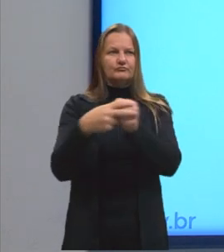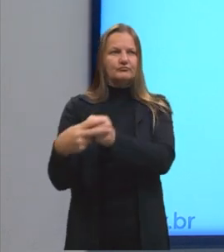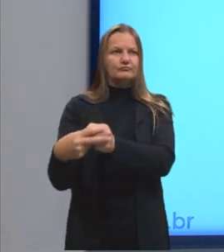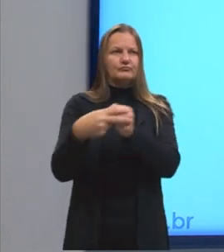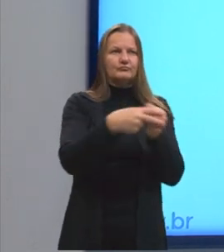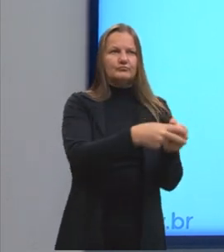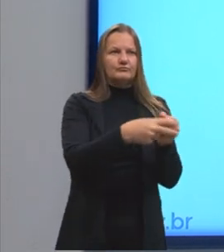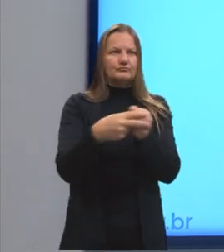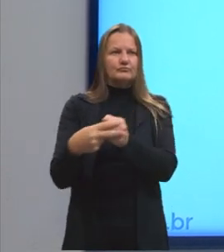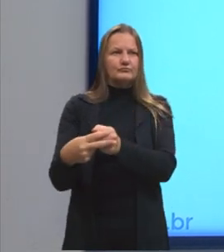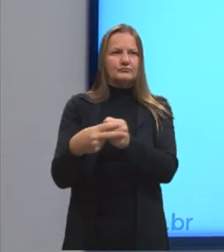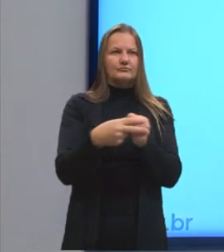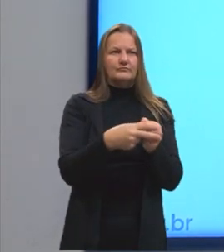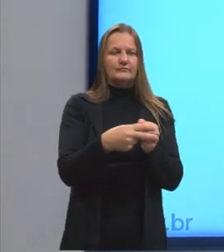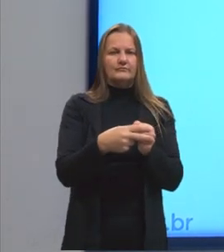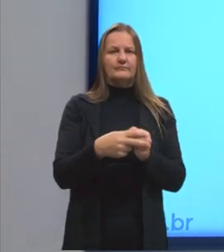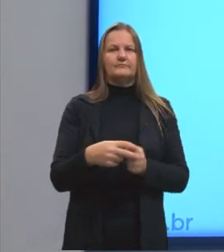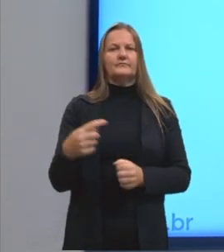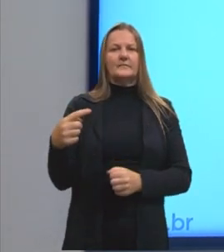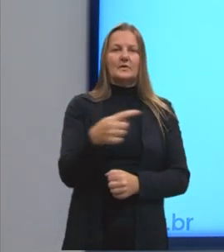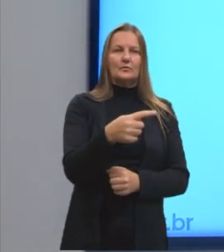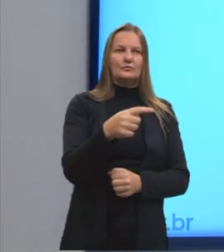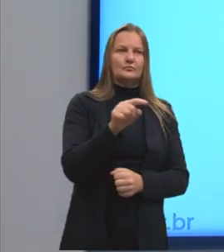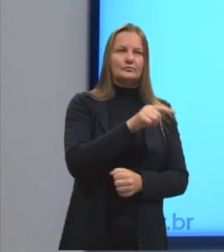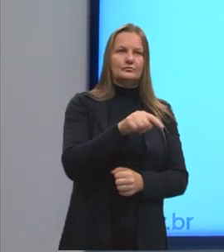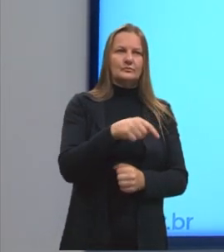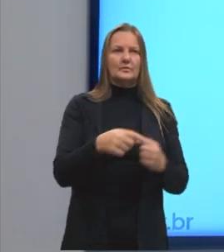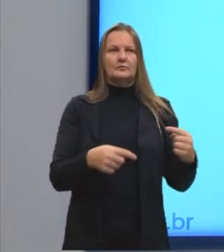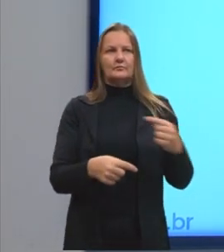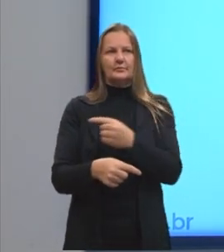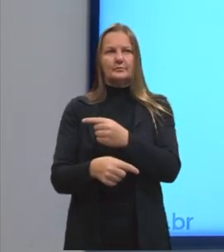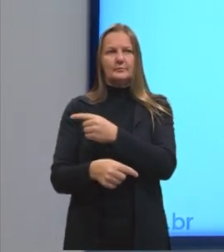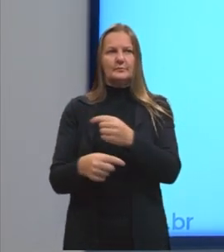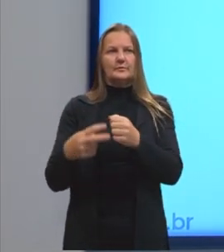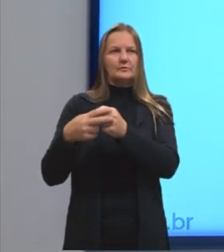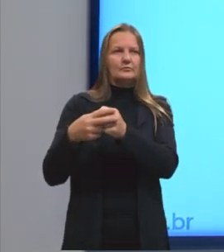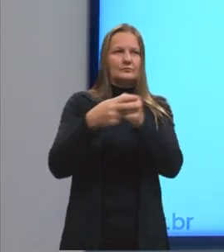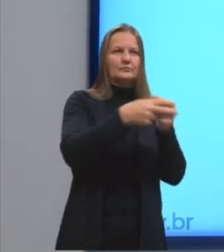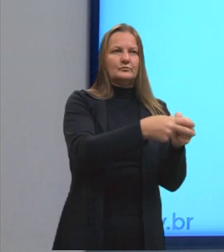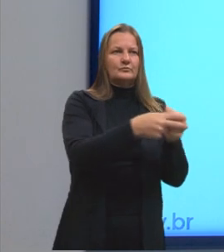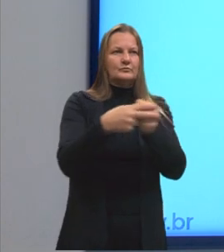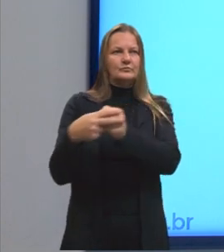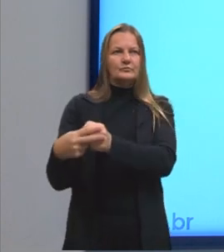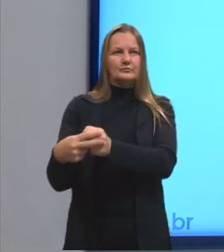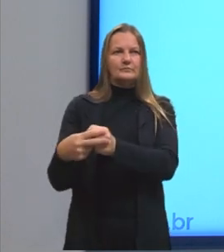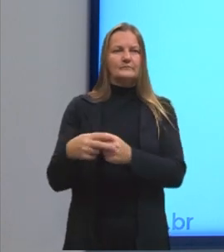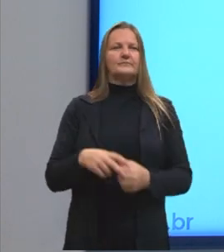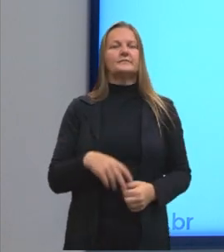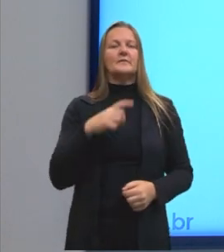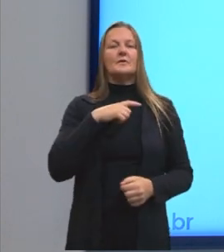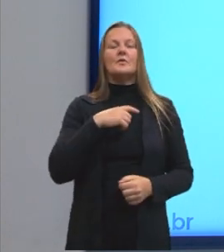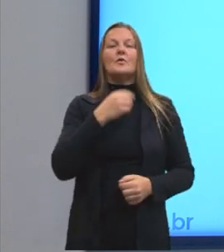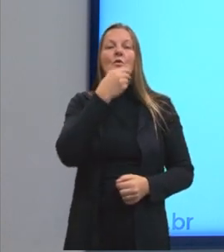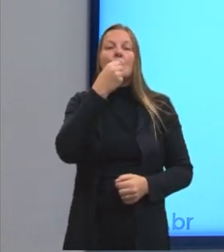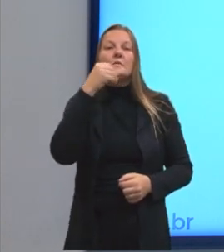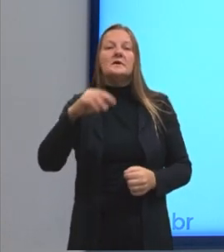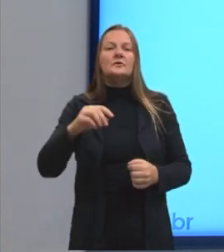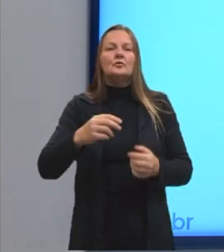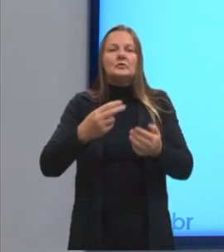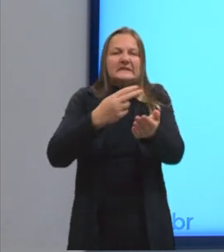para os dois lados. Olhem o exemplo. O garoto feriu-se com o estilete.